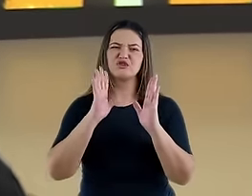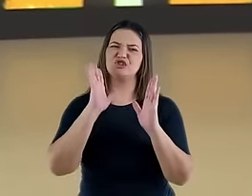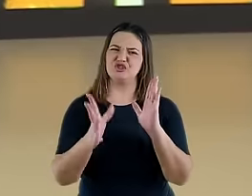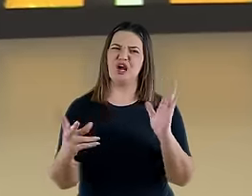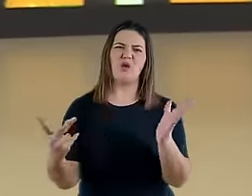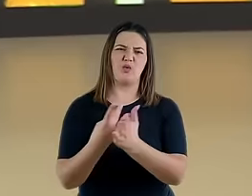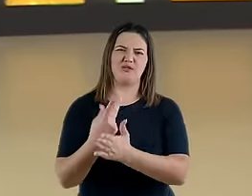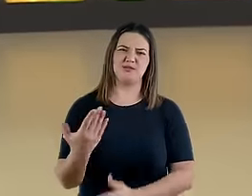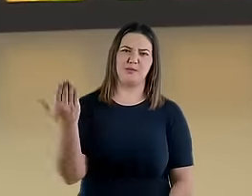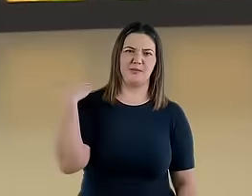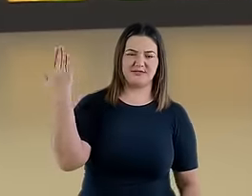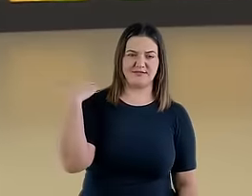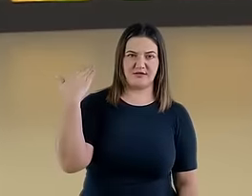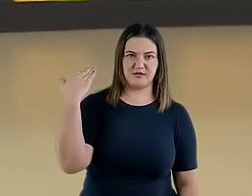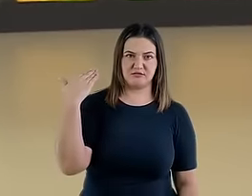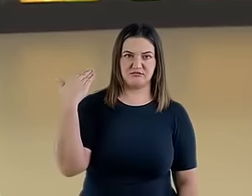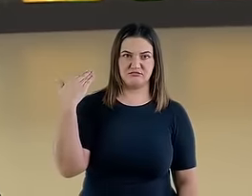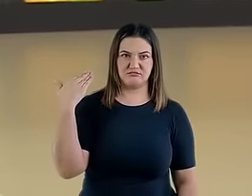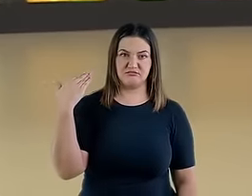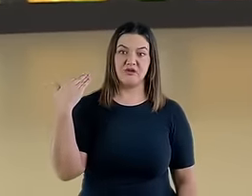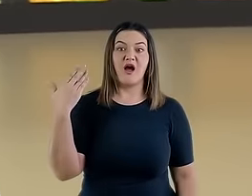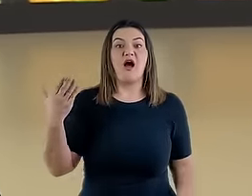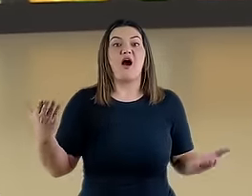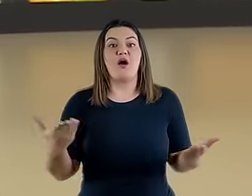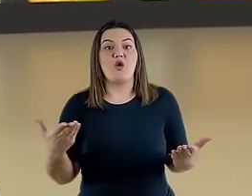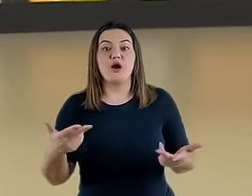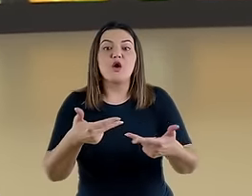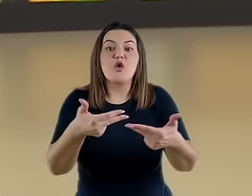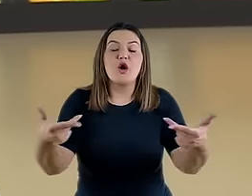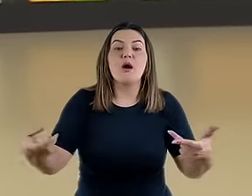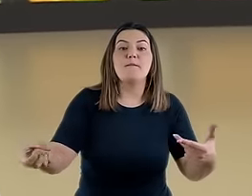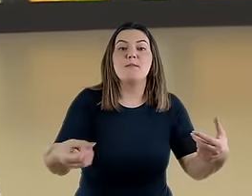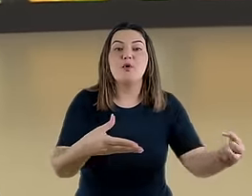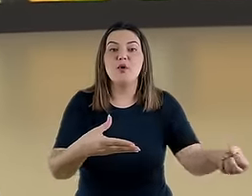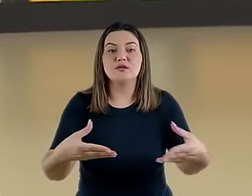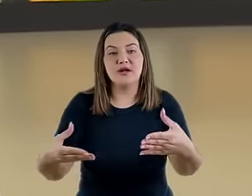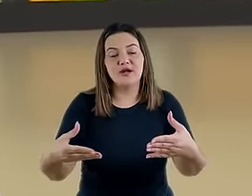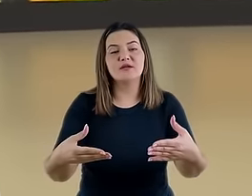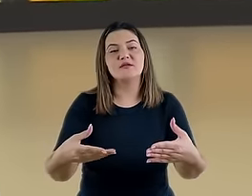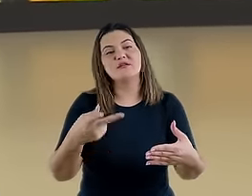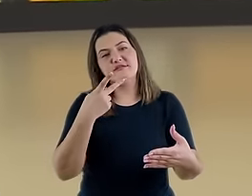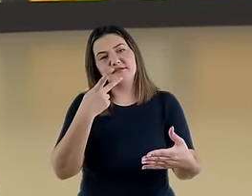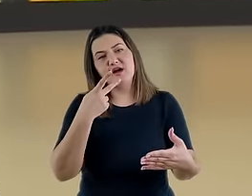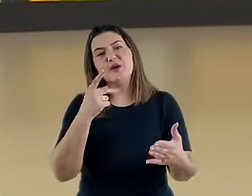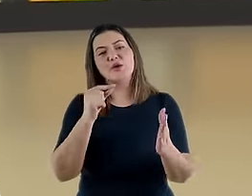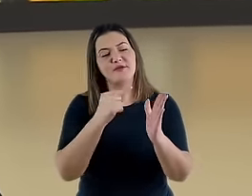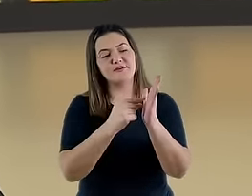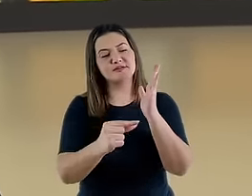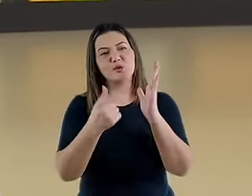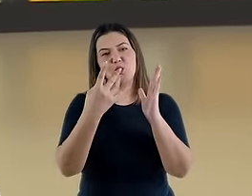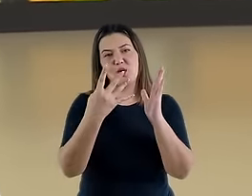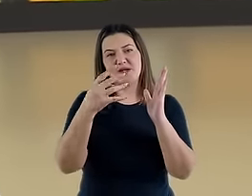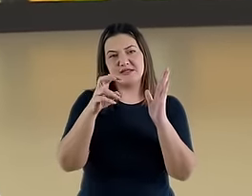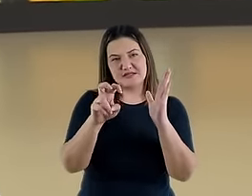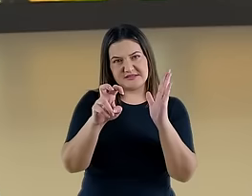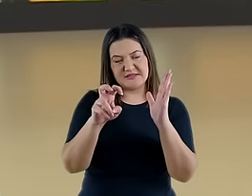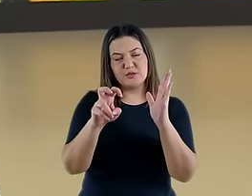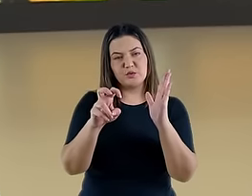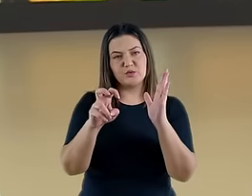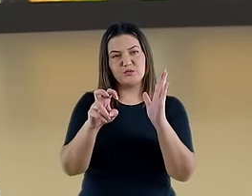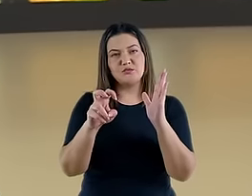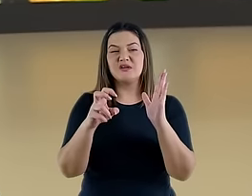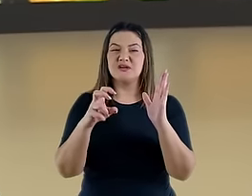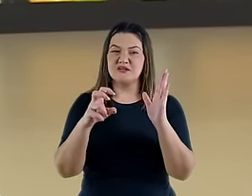cumpridos no passado. Os expoentes modernos dessa posição ainda argumentam que o versículo 45 de Daniel 11